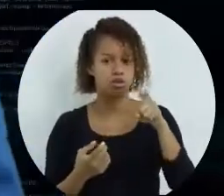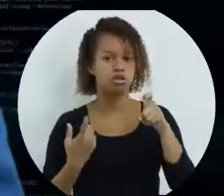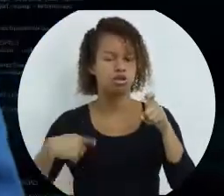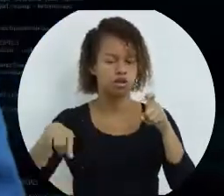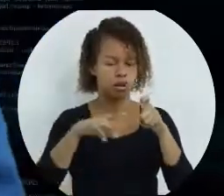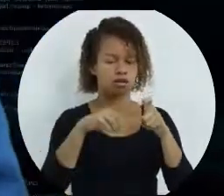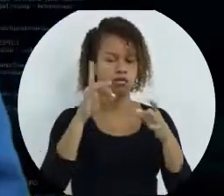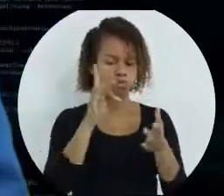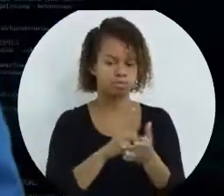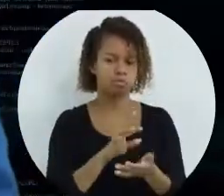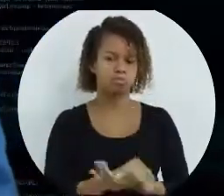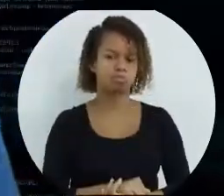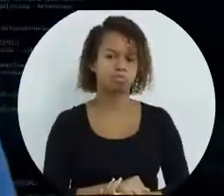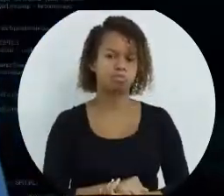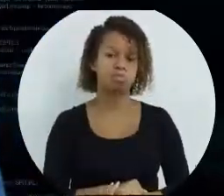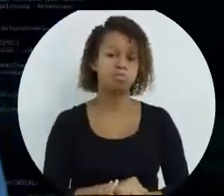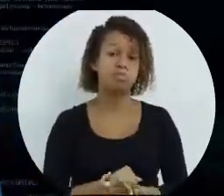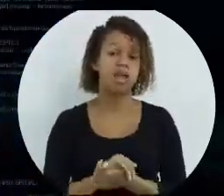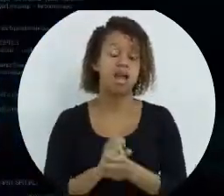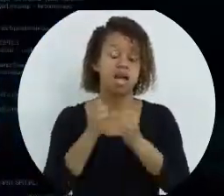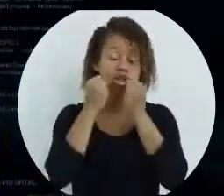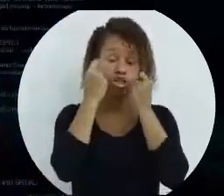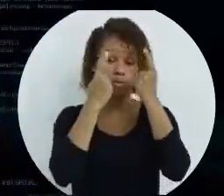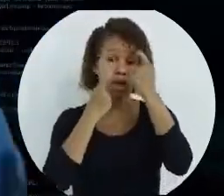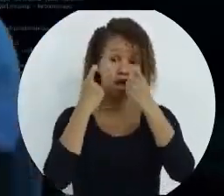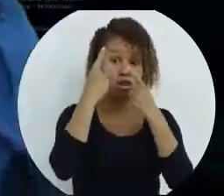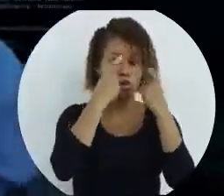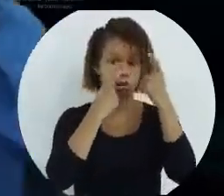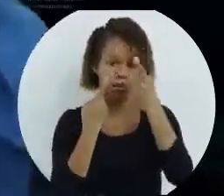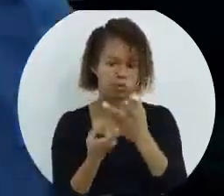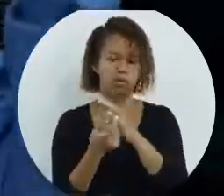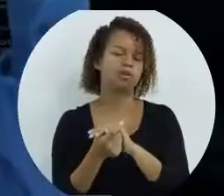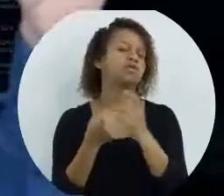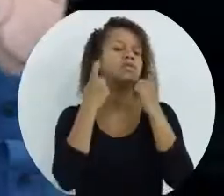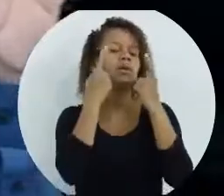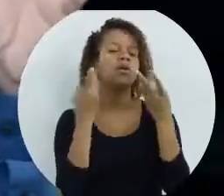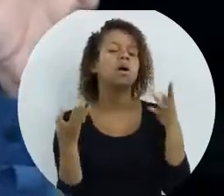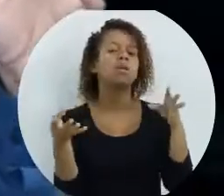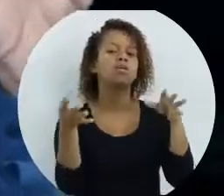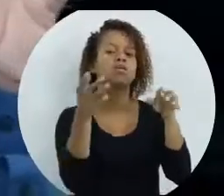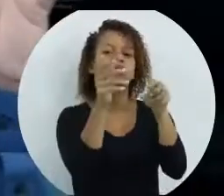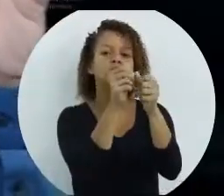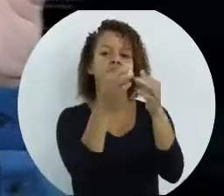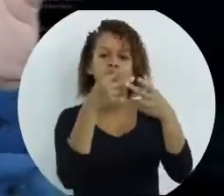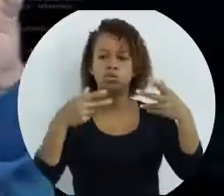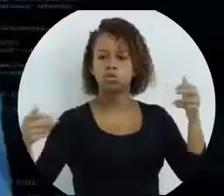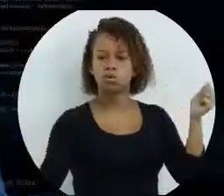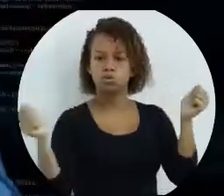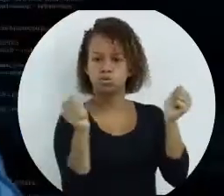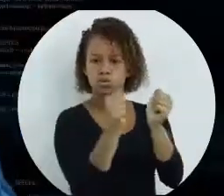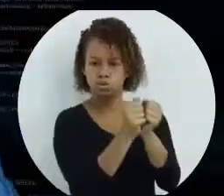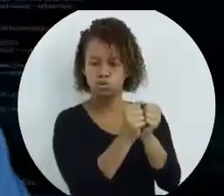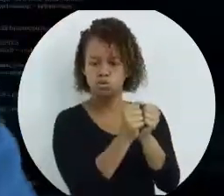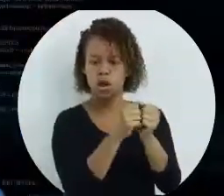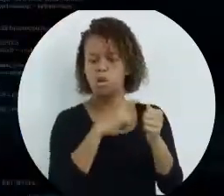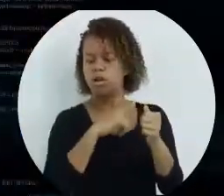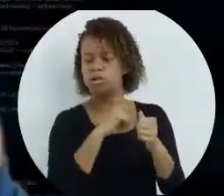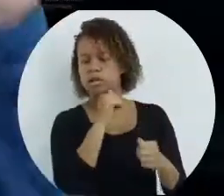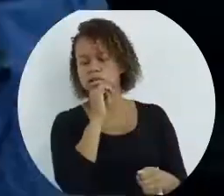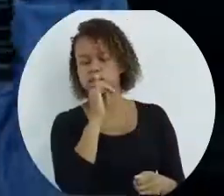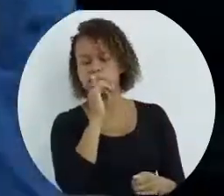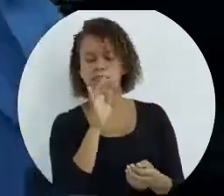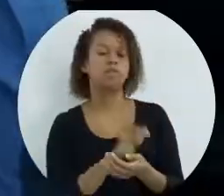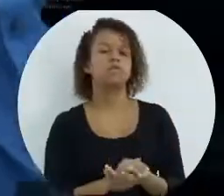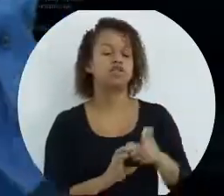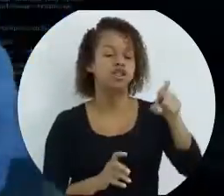colocou um valor nela. E expressões. Expressões é quando você bota um monte de operação junta, certo? Então, quando tem, você pode